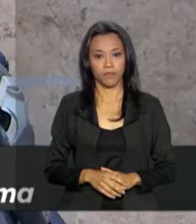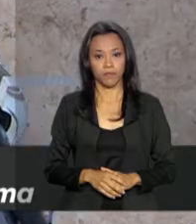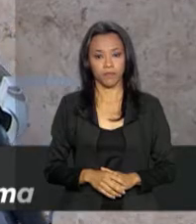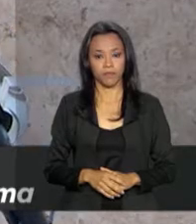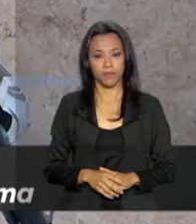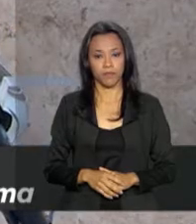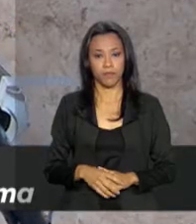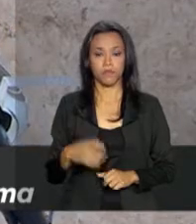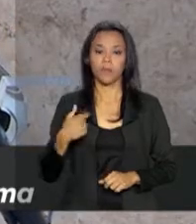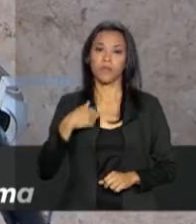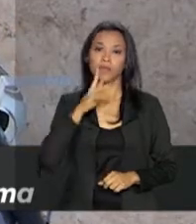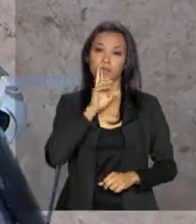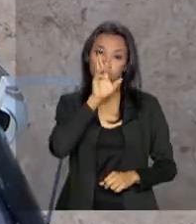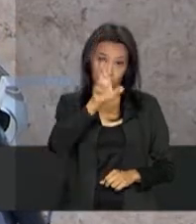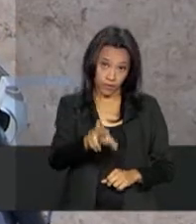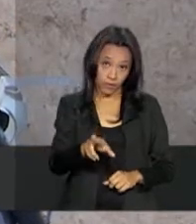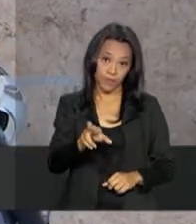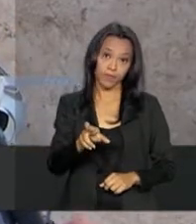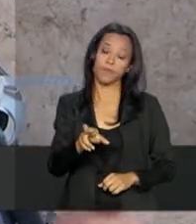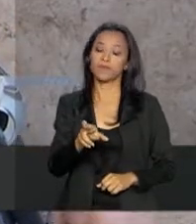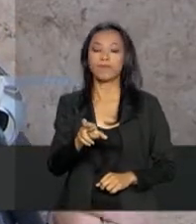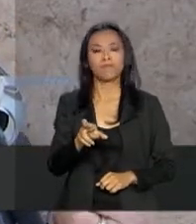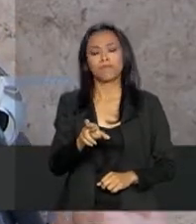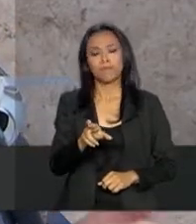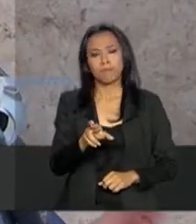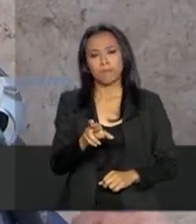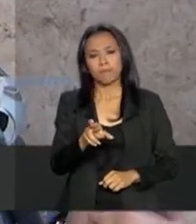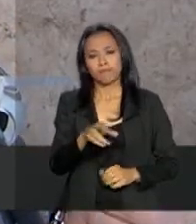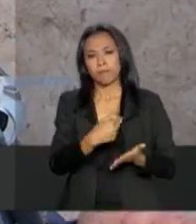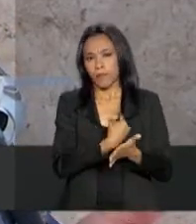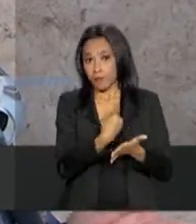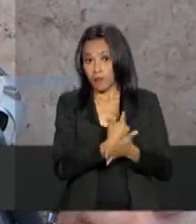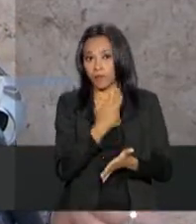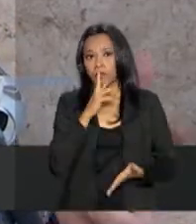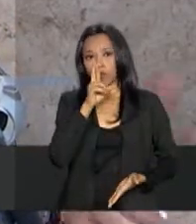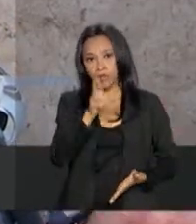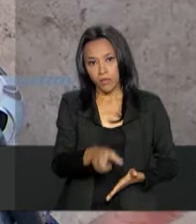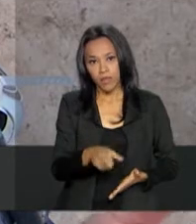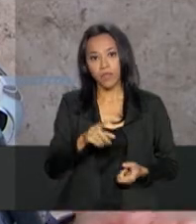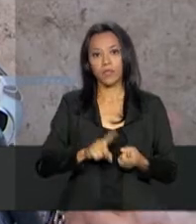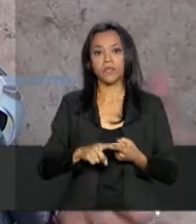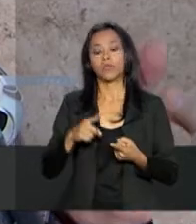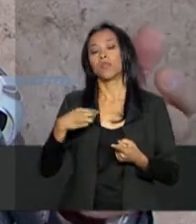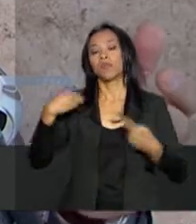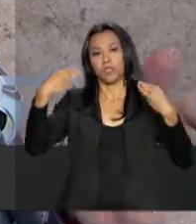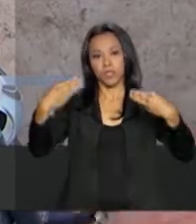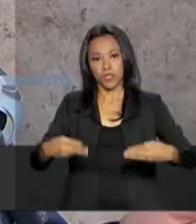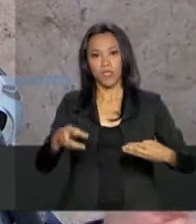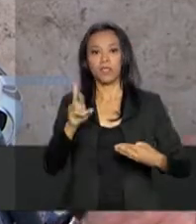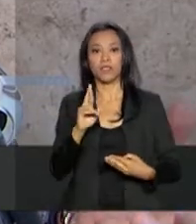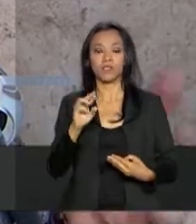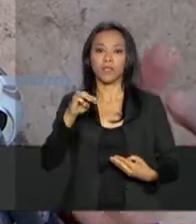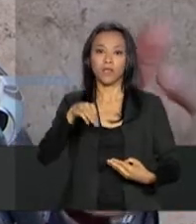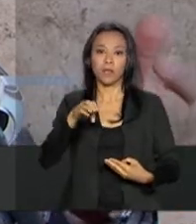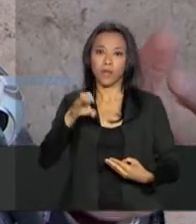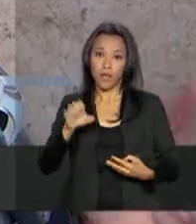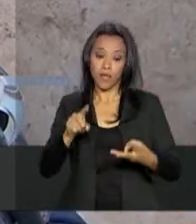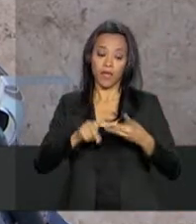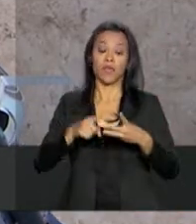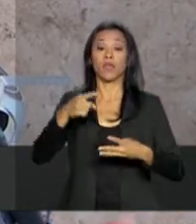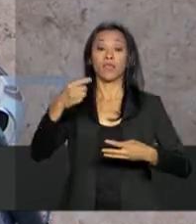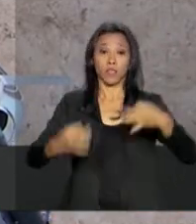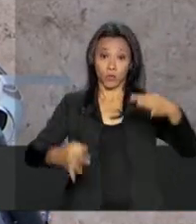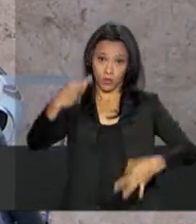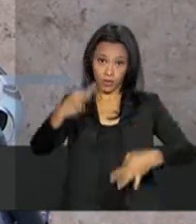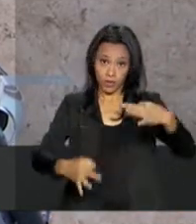Eu acho que eu já, mas vamos lá. GSI, Ministério da Defesa, Ministério das Relações Exteriores, Ministério da Justiça,